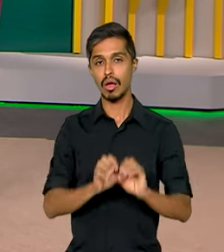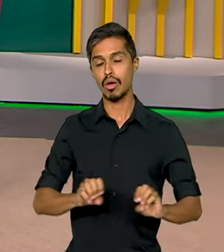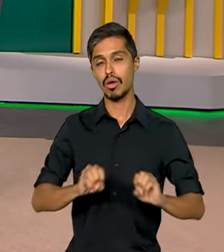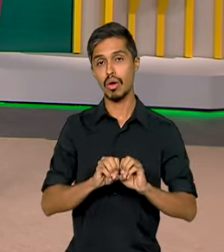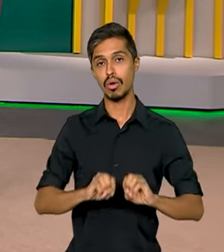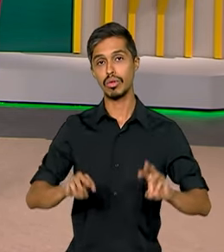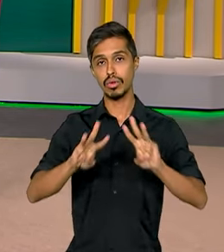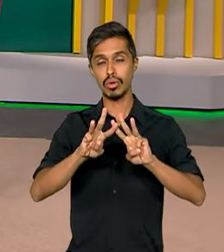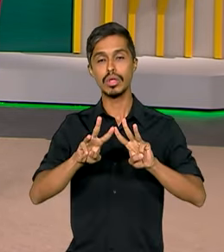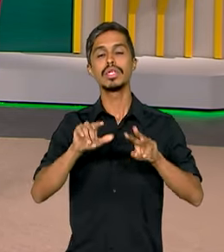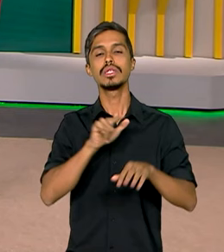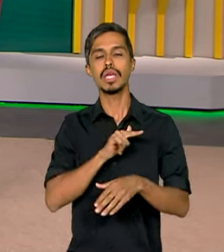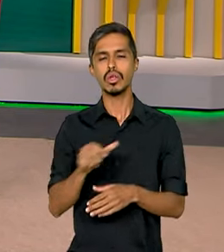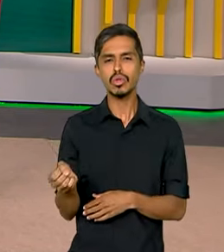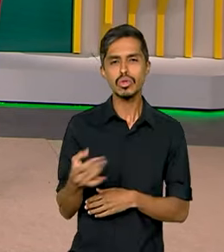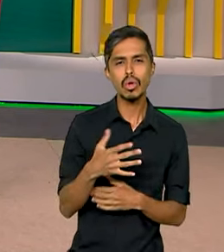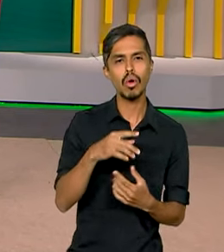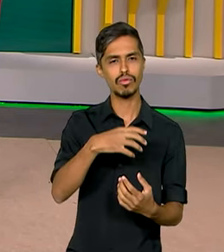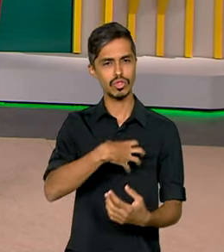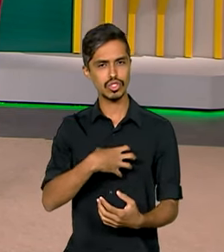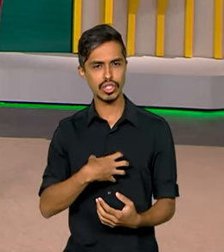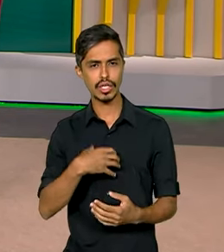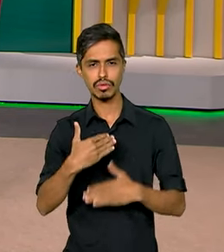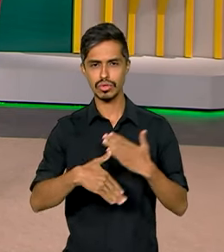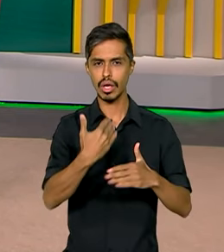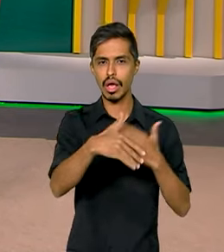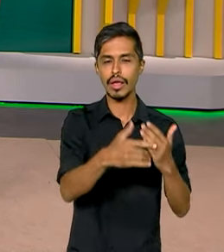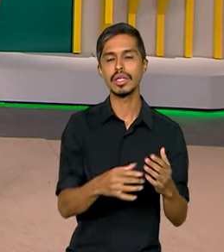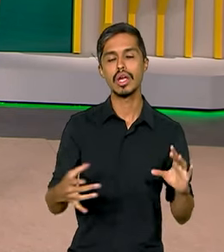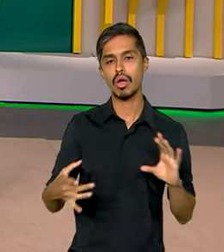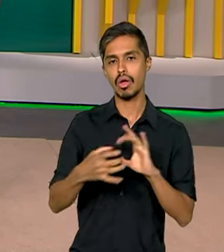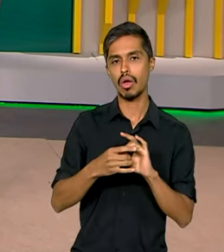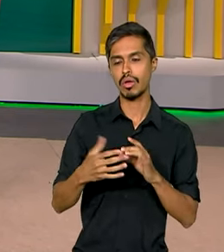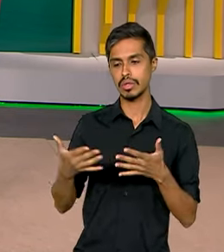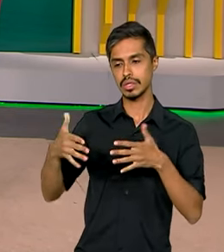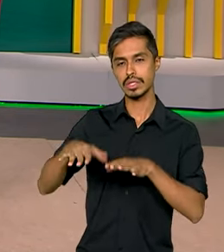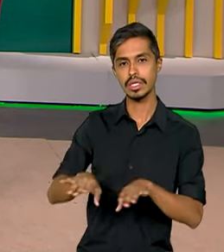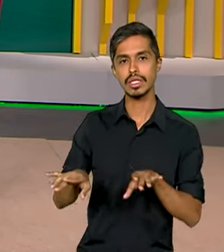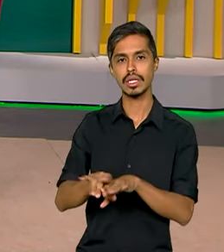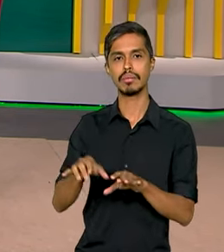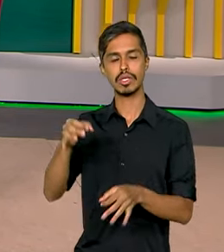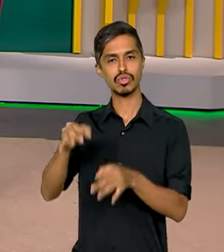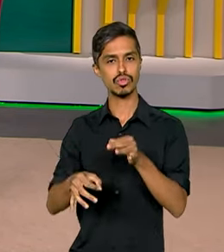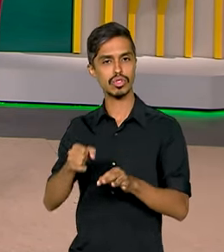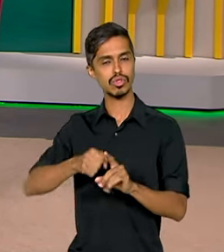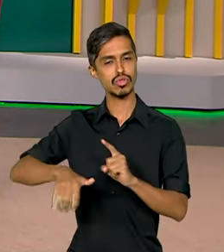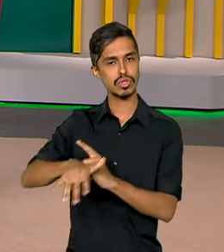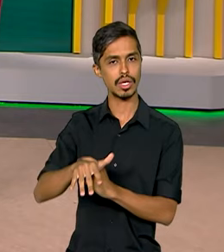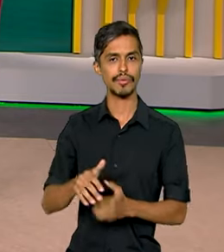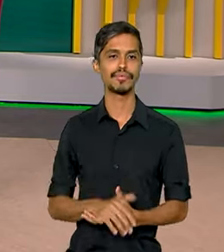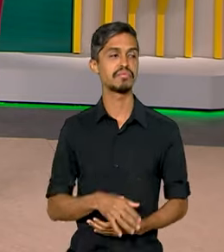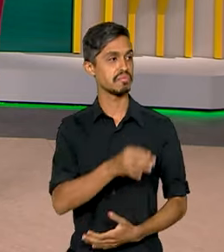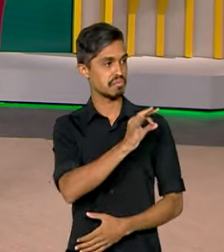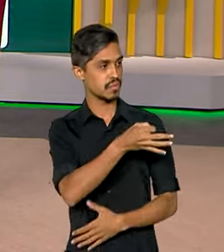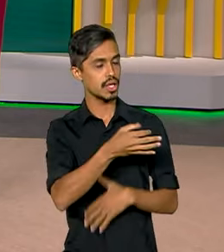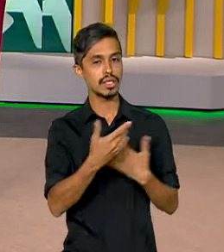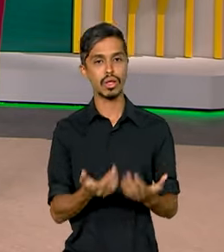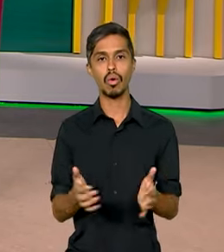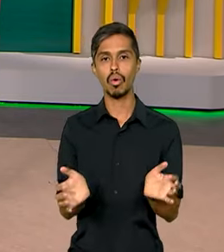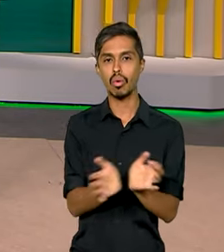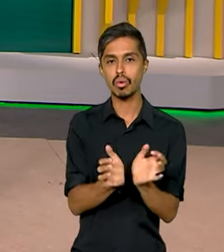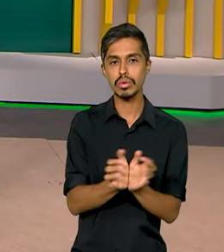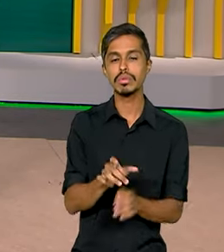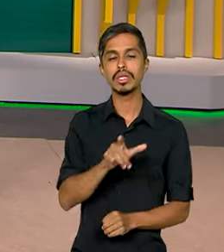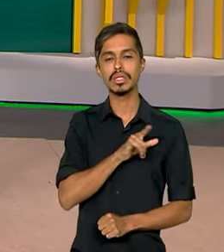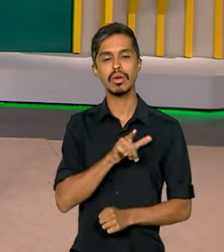buscar um novo modelo de desenvolvimento que associe a inclusão e a justiça social. É isso mesmo, e o colegiado vai ser também